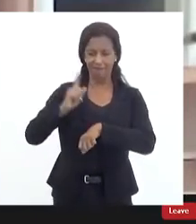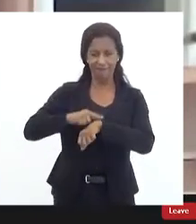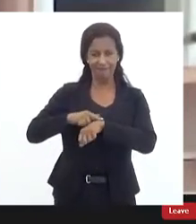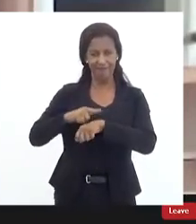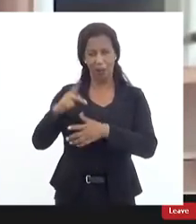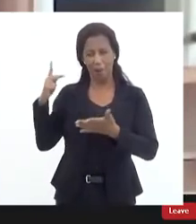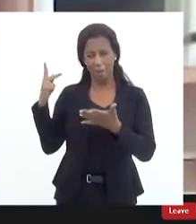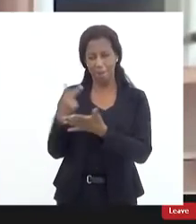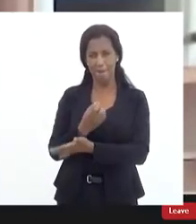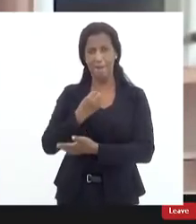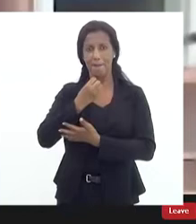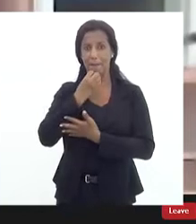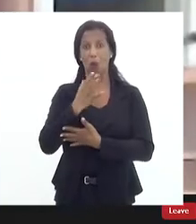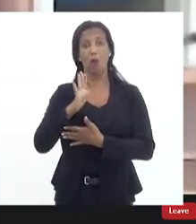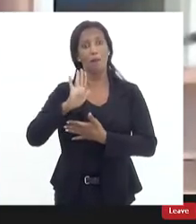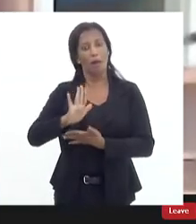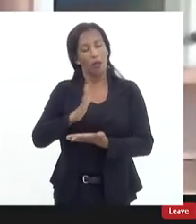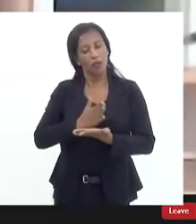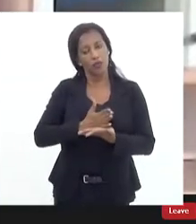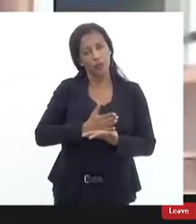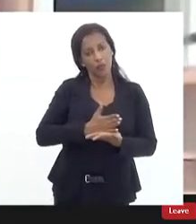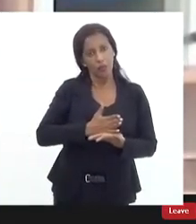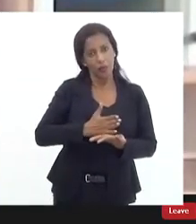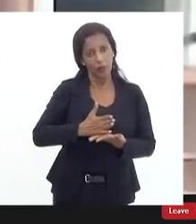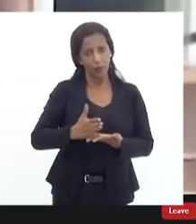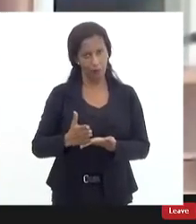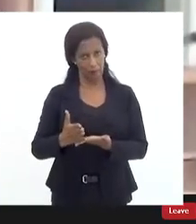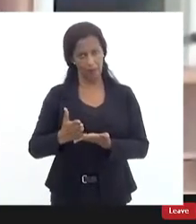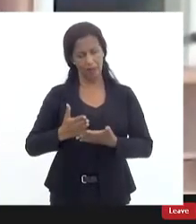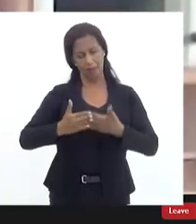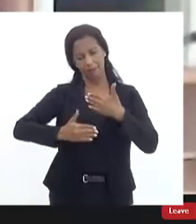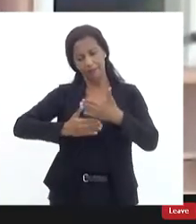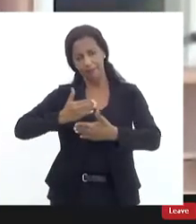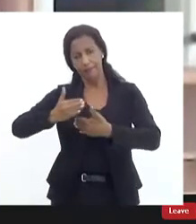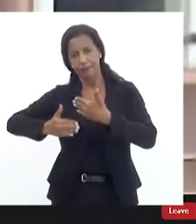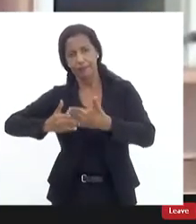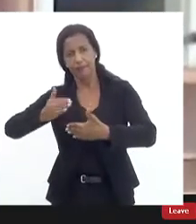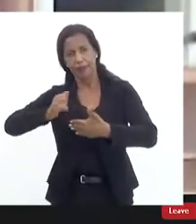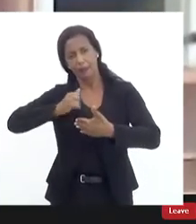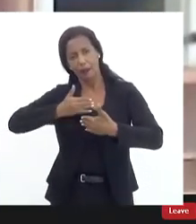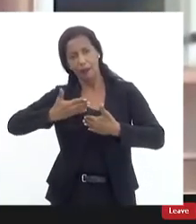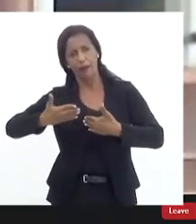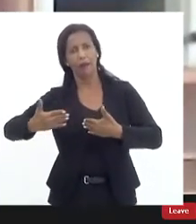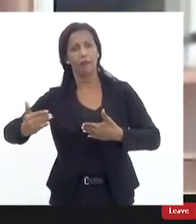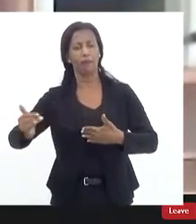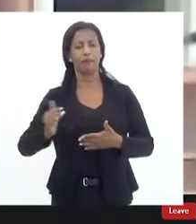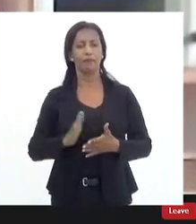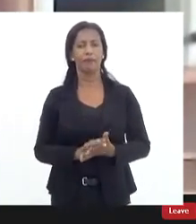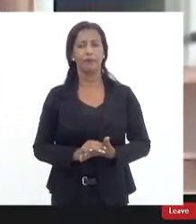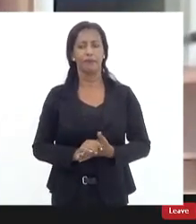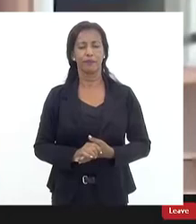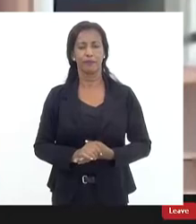mas pelo menos que é se vislumbra e a médio e longo prazo